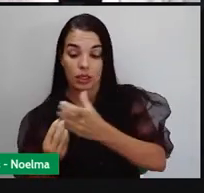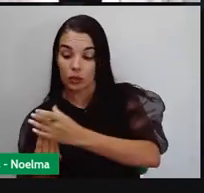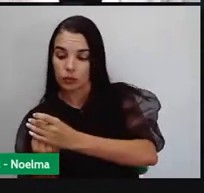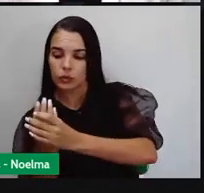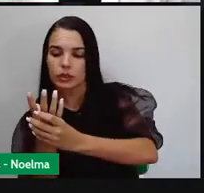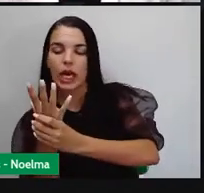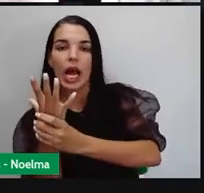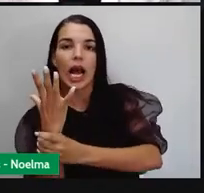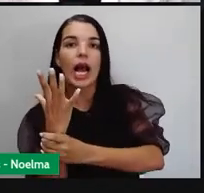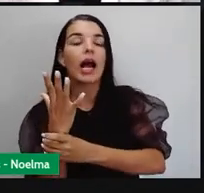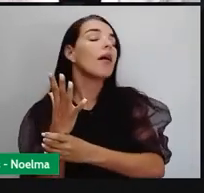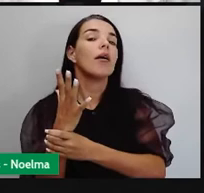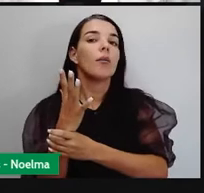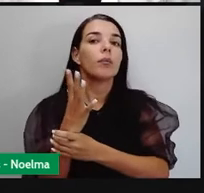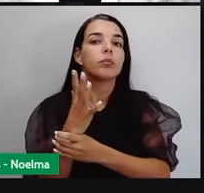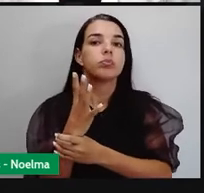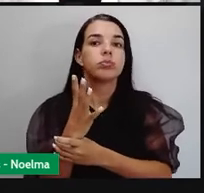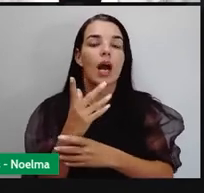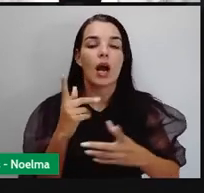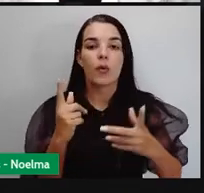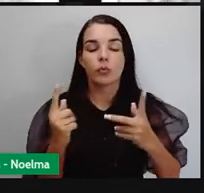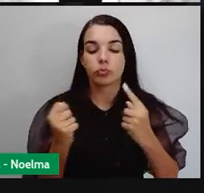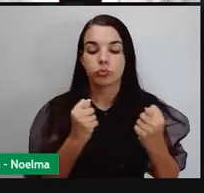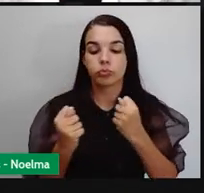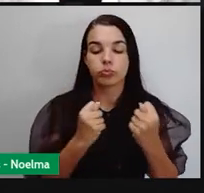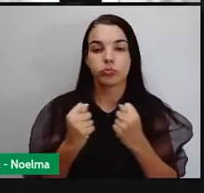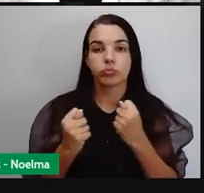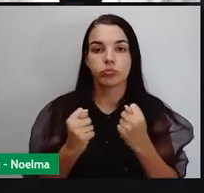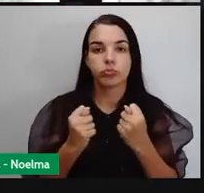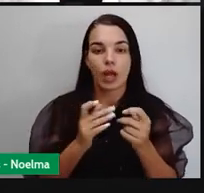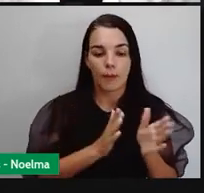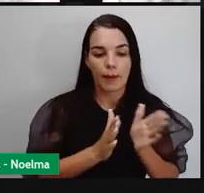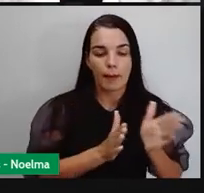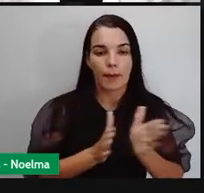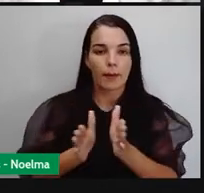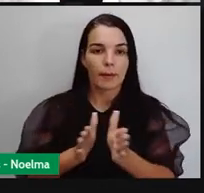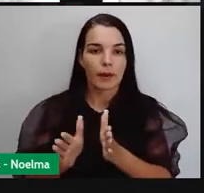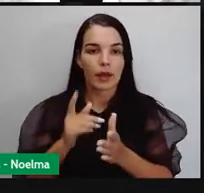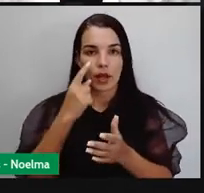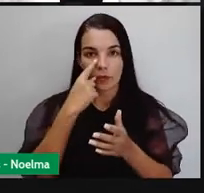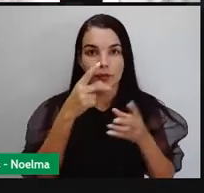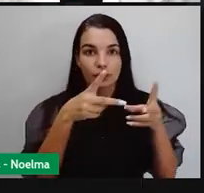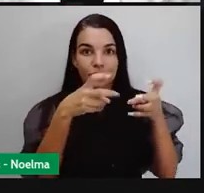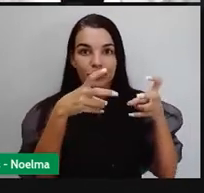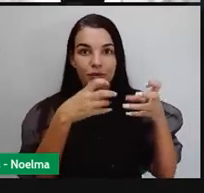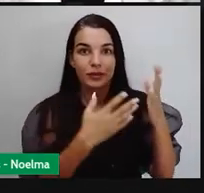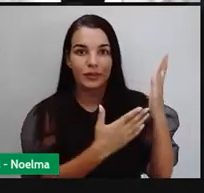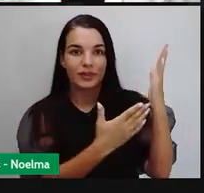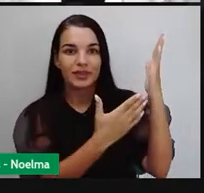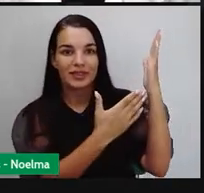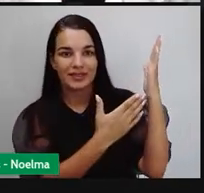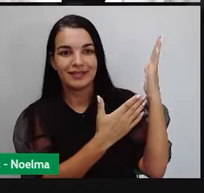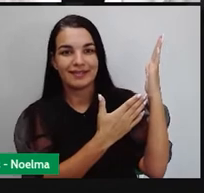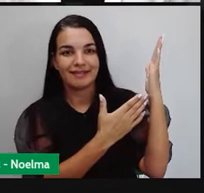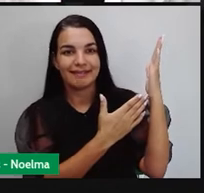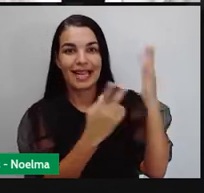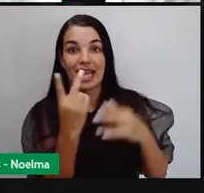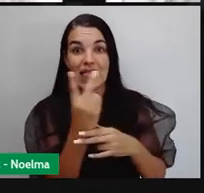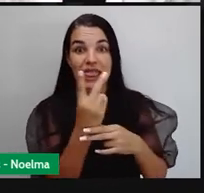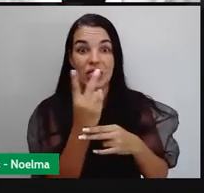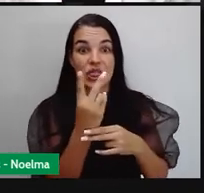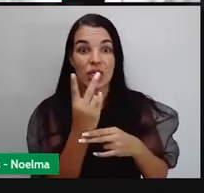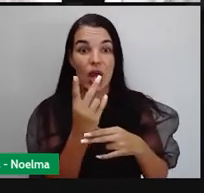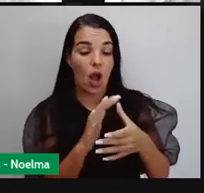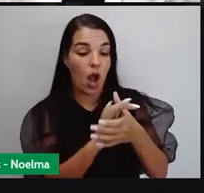nascimento do sistema capitalista. Vocês percebem aí na imagem que eu estou projetando na tela, dois, um